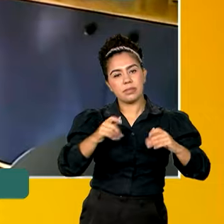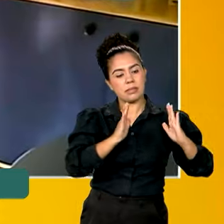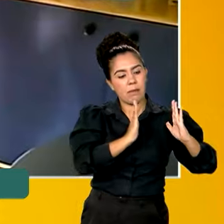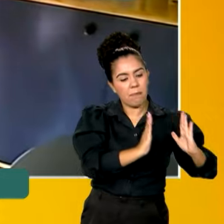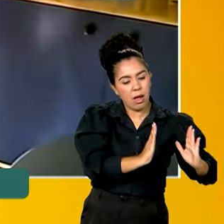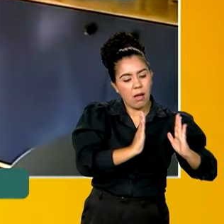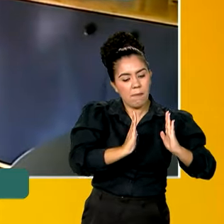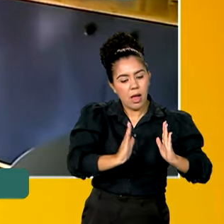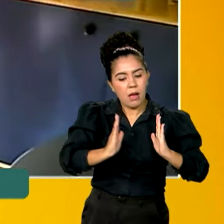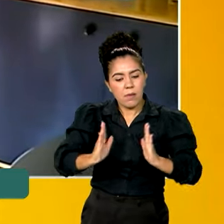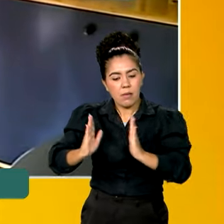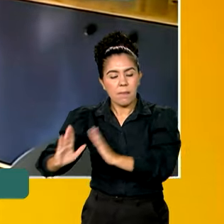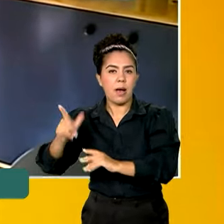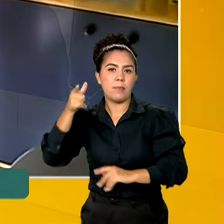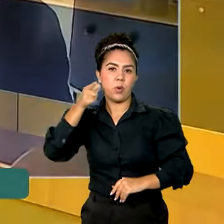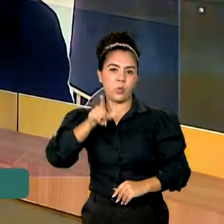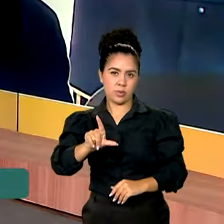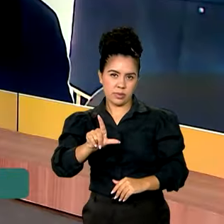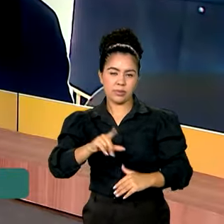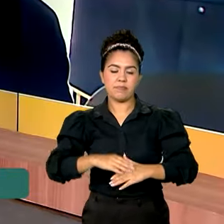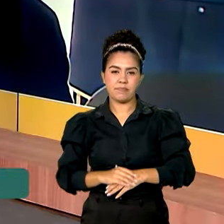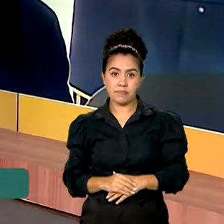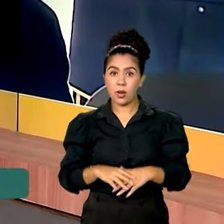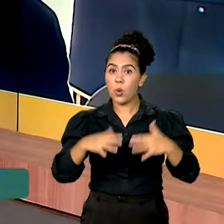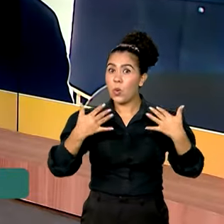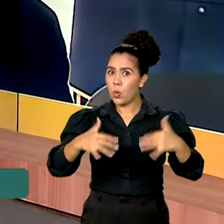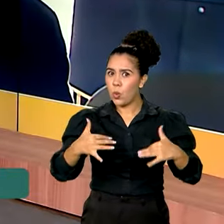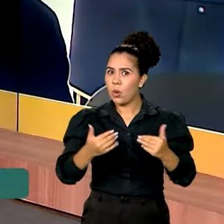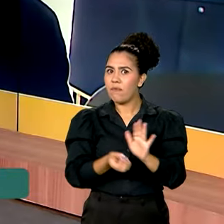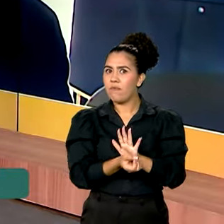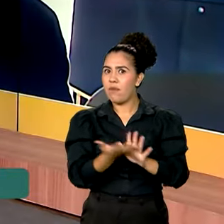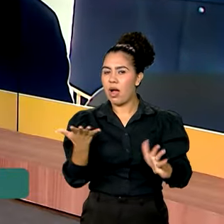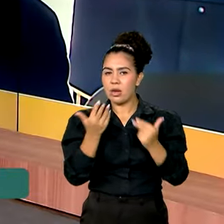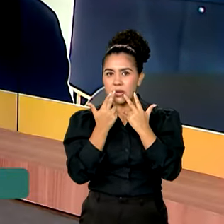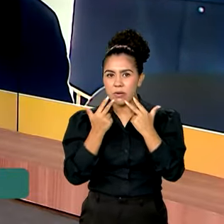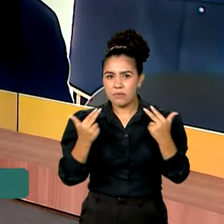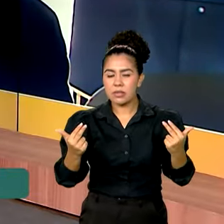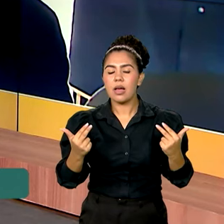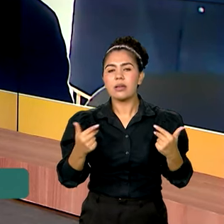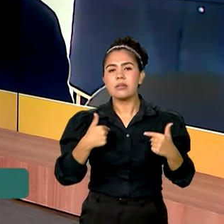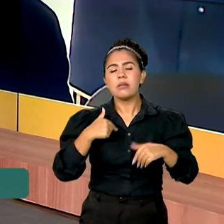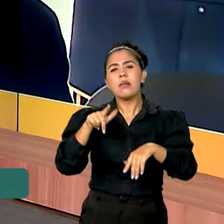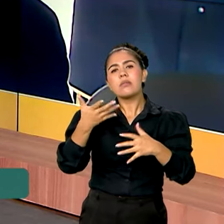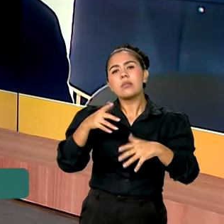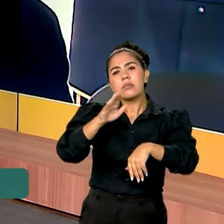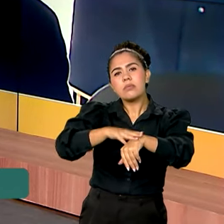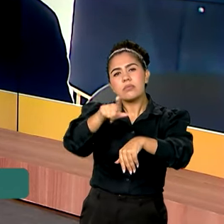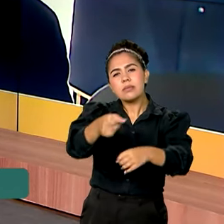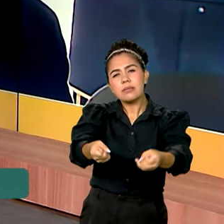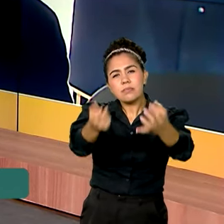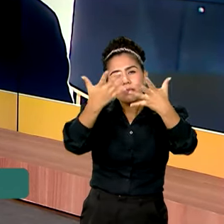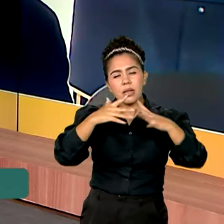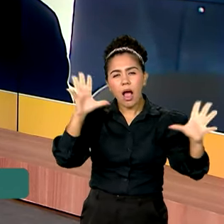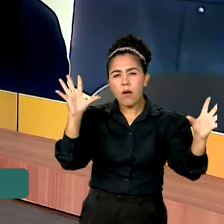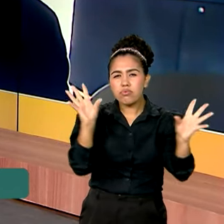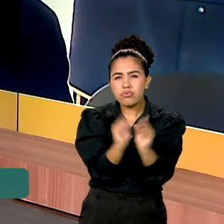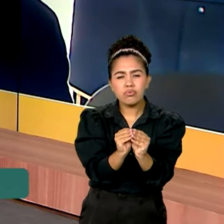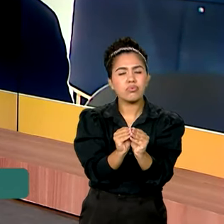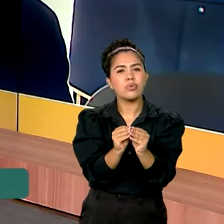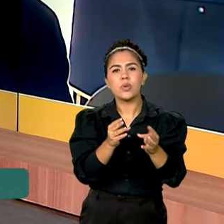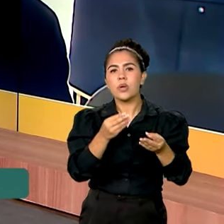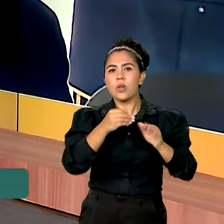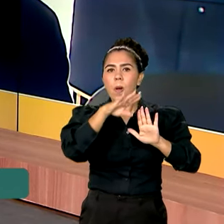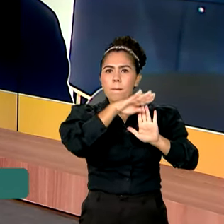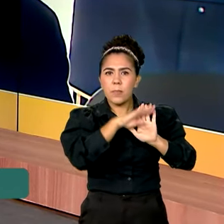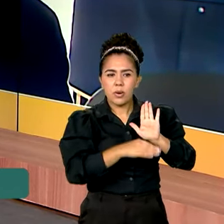para chegar até esse momento. Maravilha! São muitas novidades mesmo. Eu queria, então, para encerrar, que o senhor fizesse um balanço aí do programa, que mudou